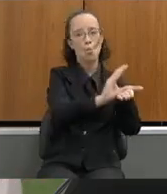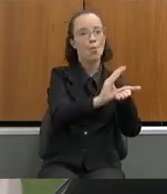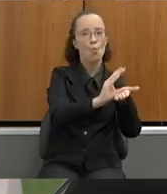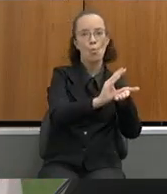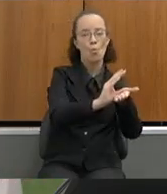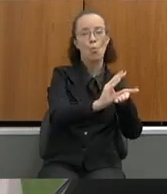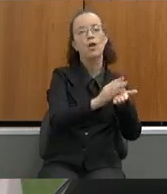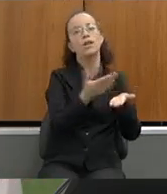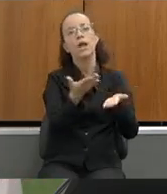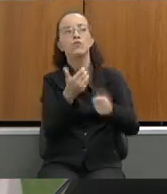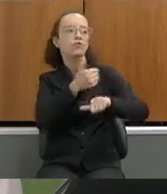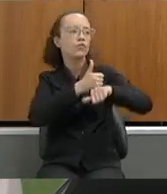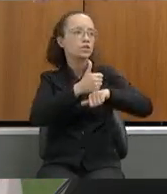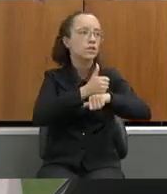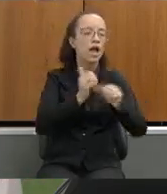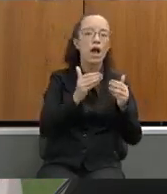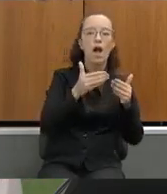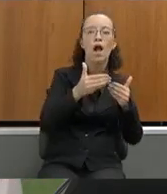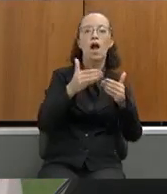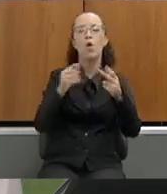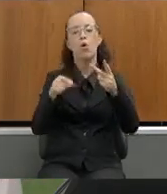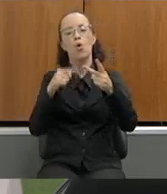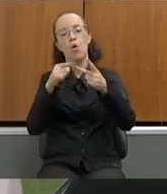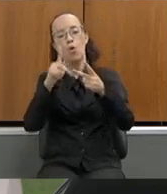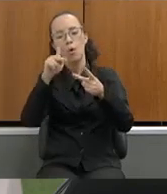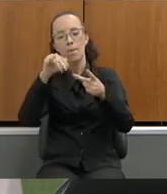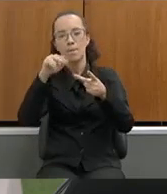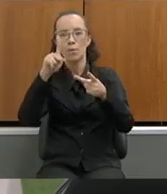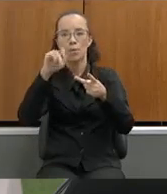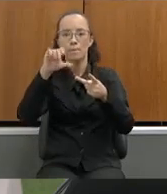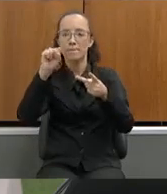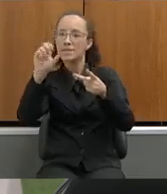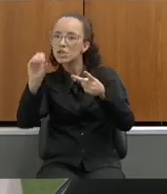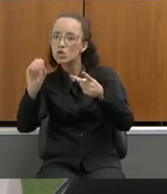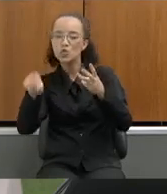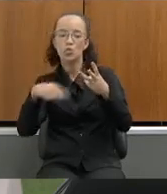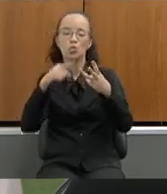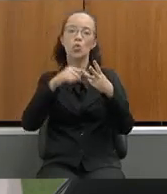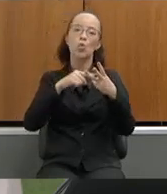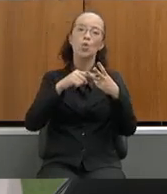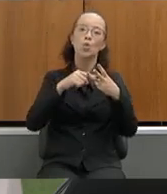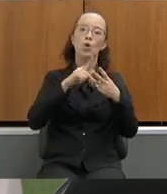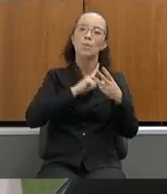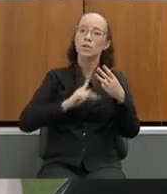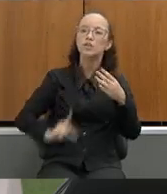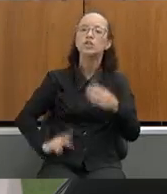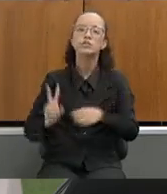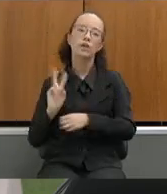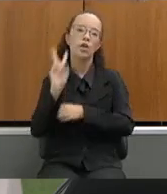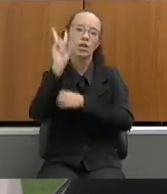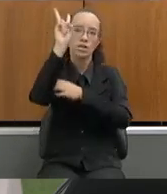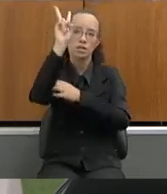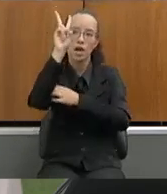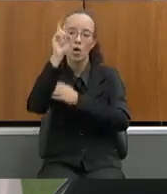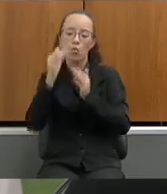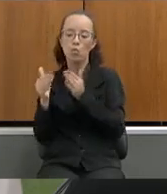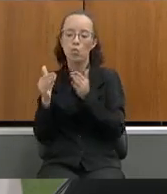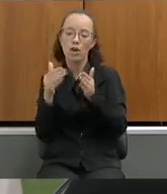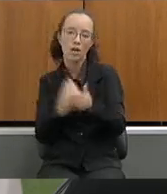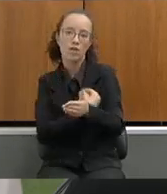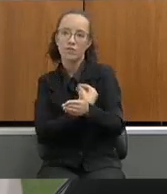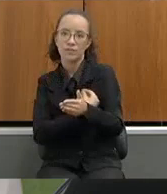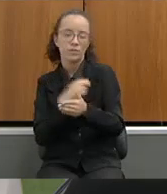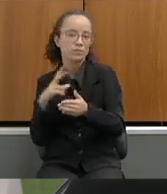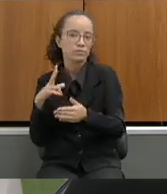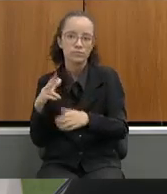valorização dos profissionais do reajuste do piso salarial que a Assembleia aprovou em política de valorização da carreira dos profissionais